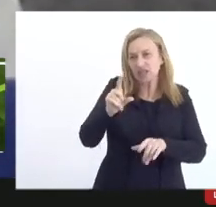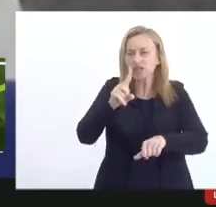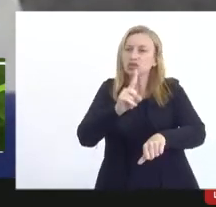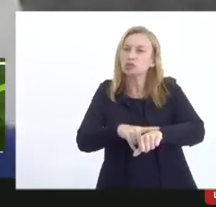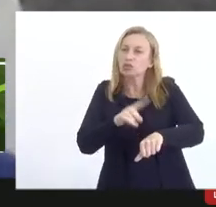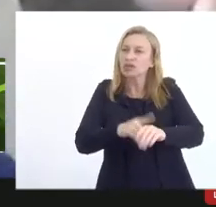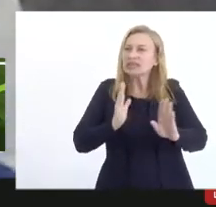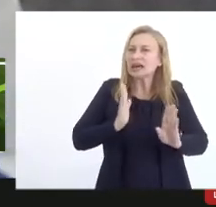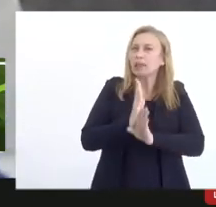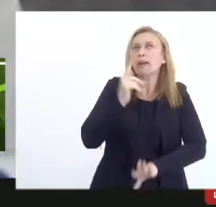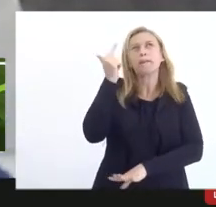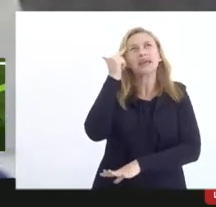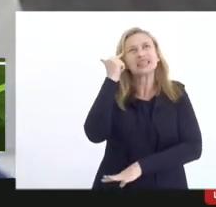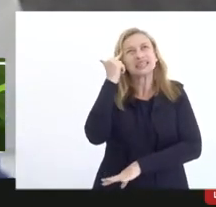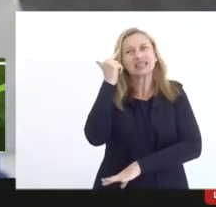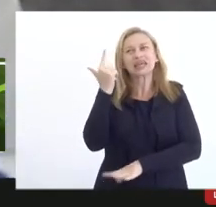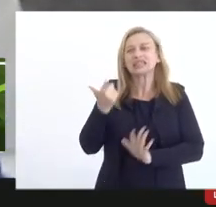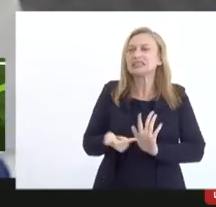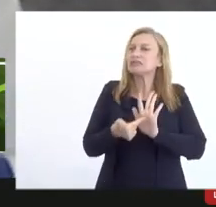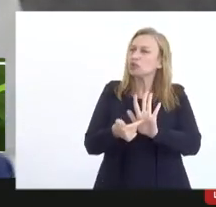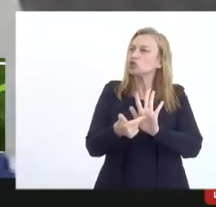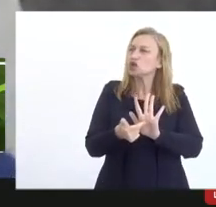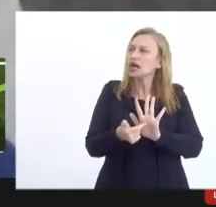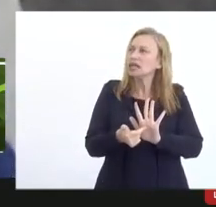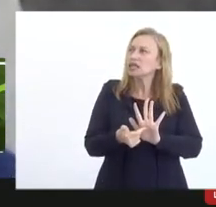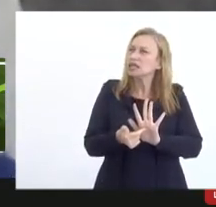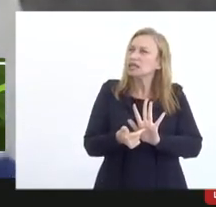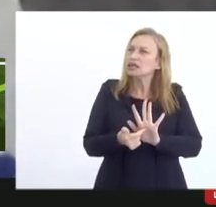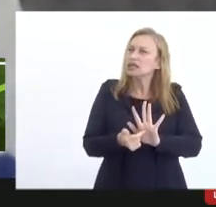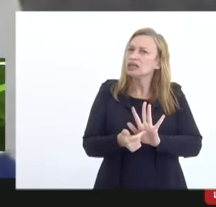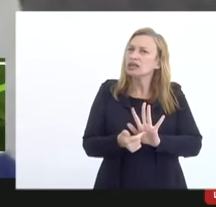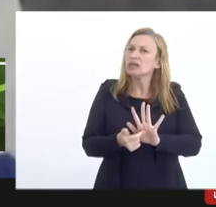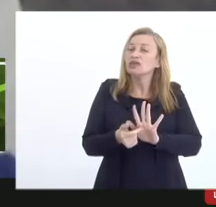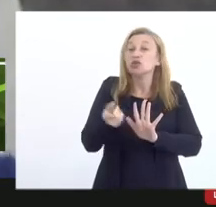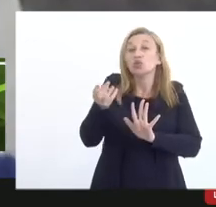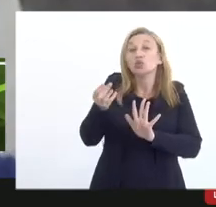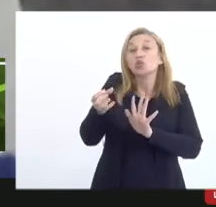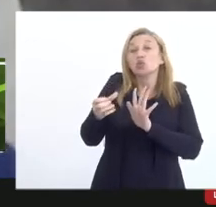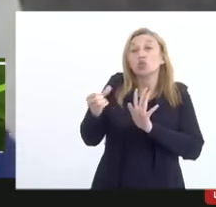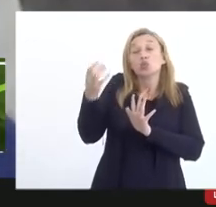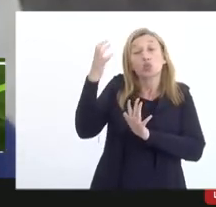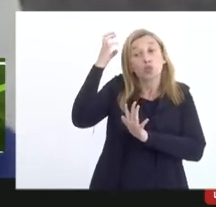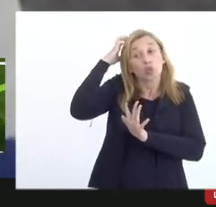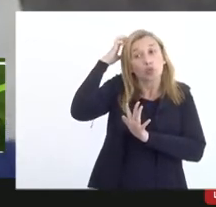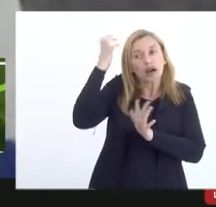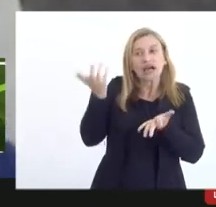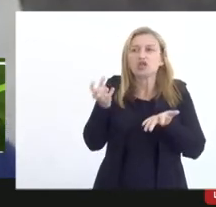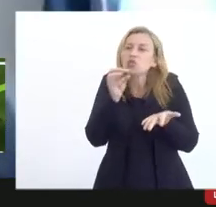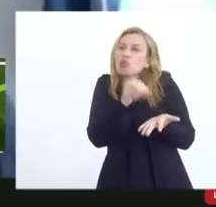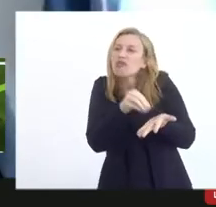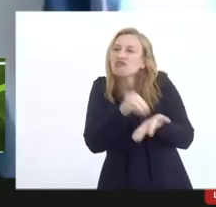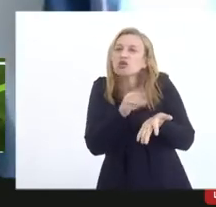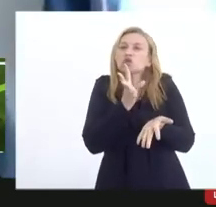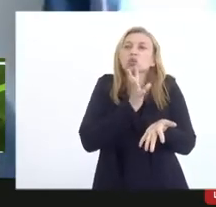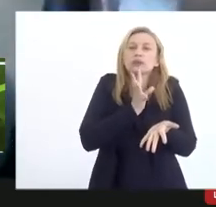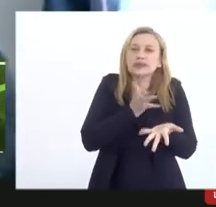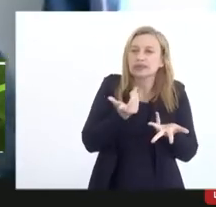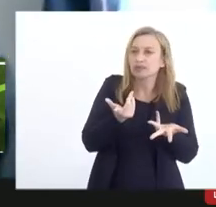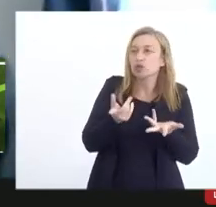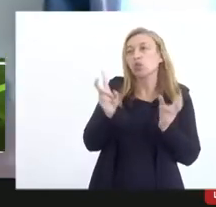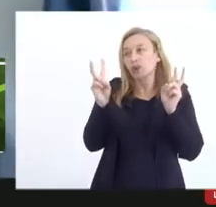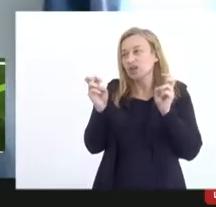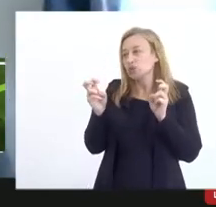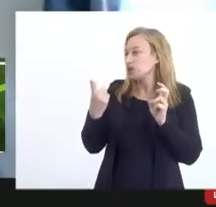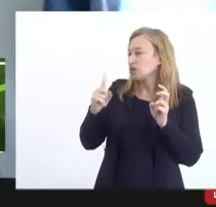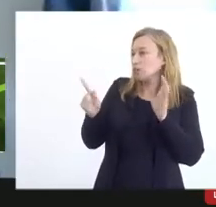de repente pensado aí nessa amostragem ele fosse penalizado né por uma falta de conhecimento questão que não é dele